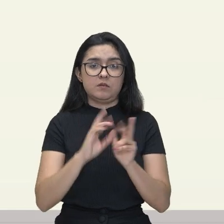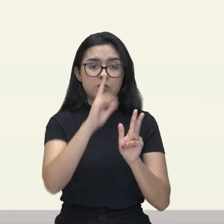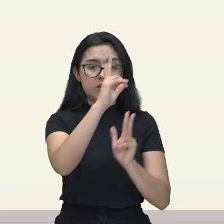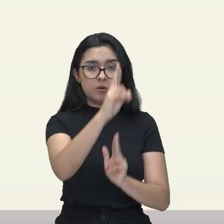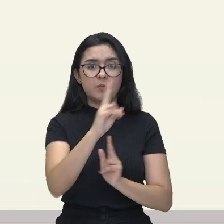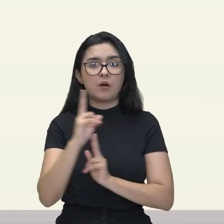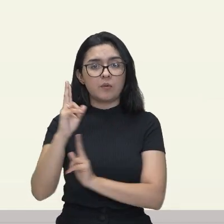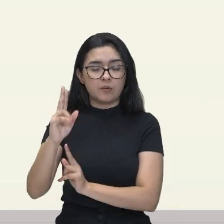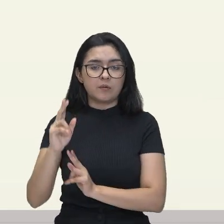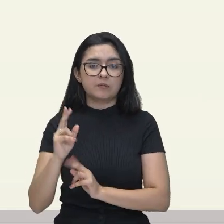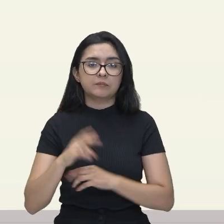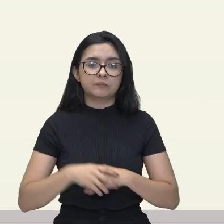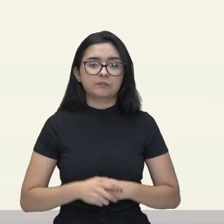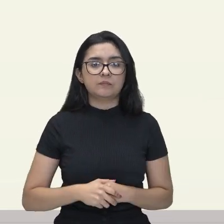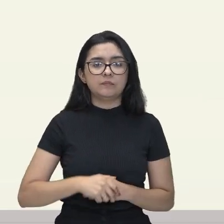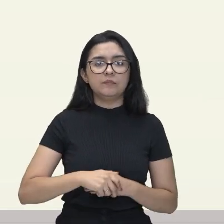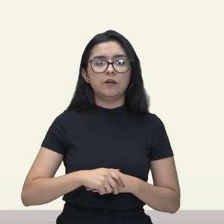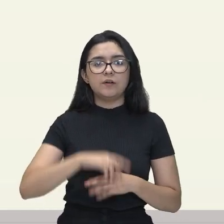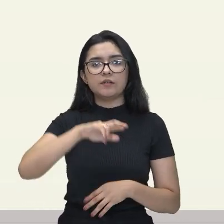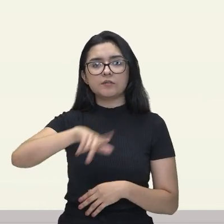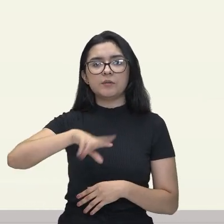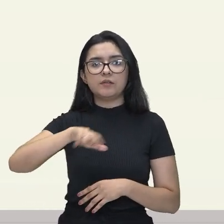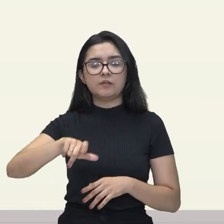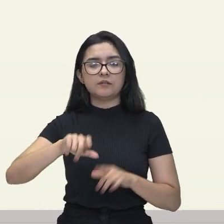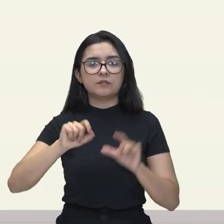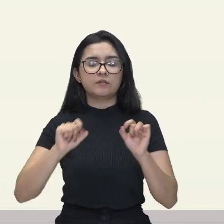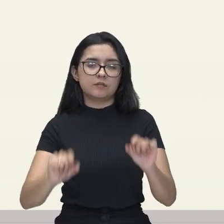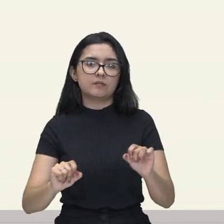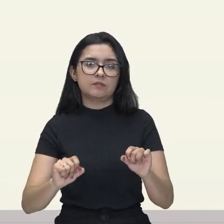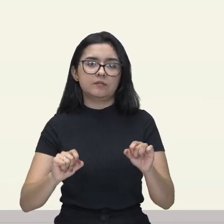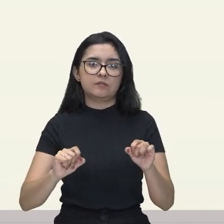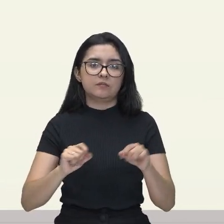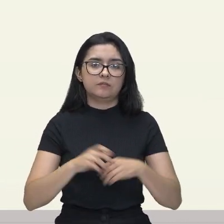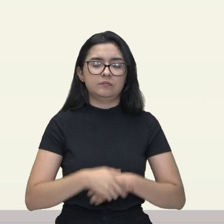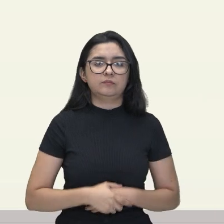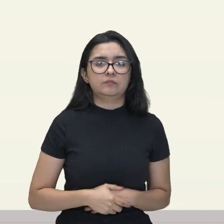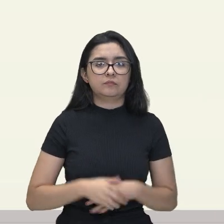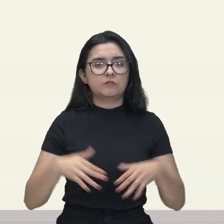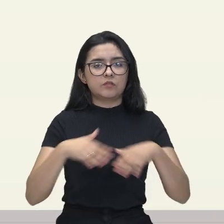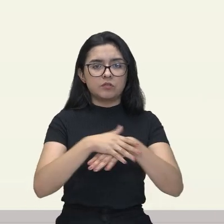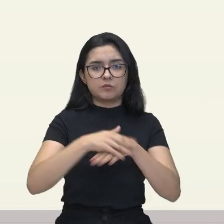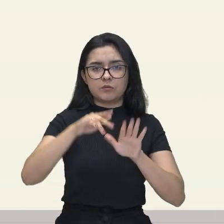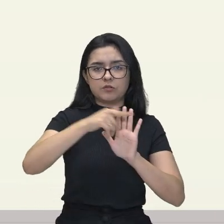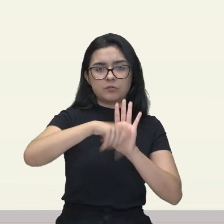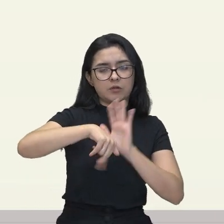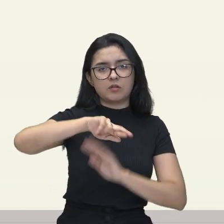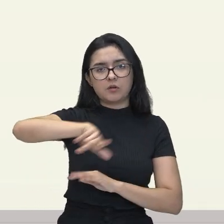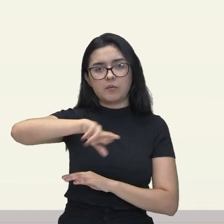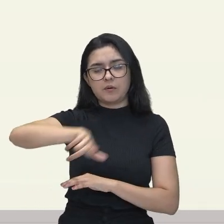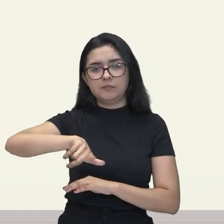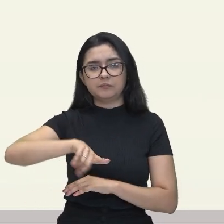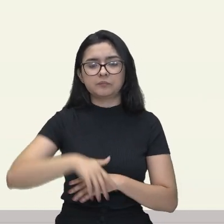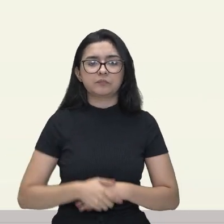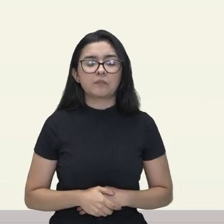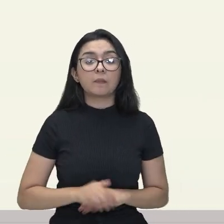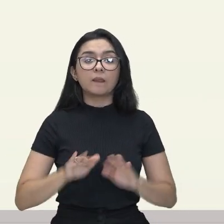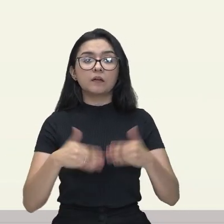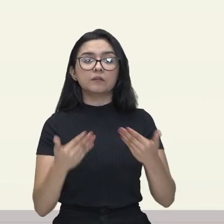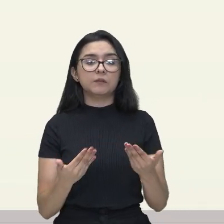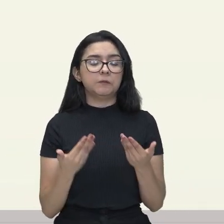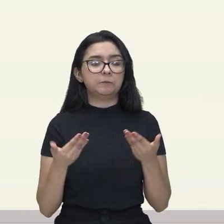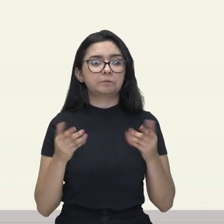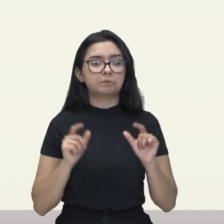tem isomeria, por mais que tenha dupla ligação, tem que ter cuidado, ok? Também. E aí a gente